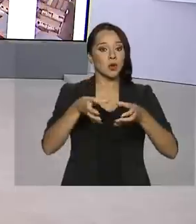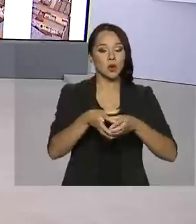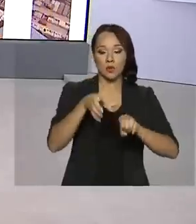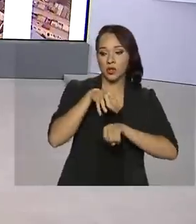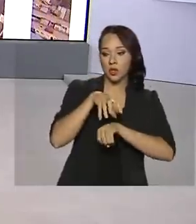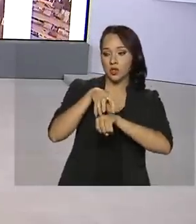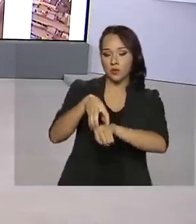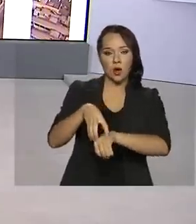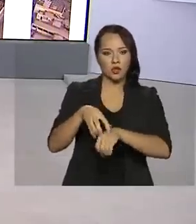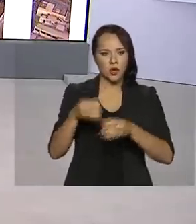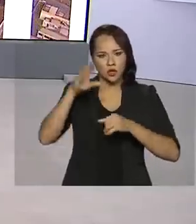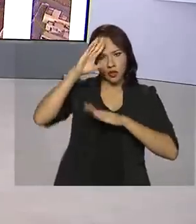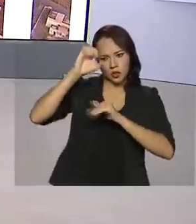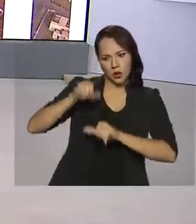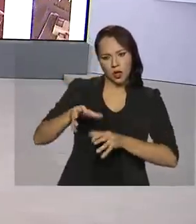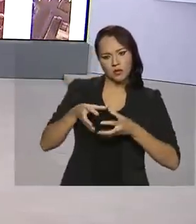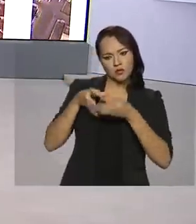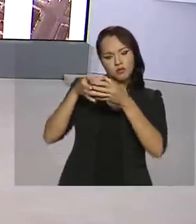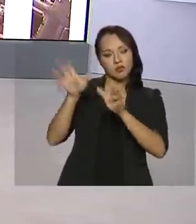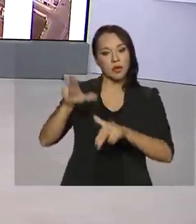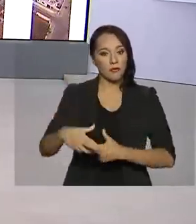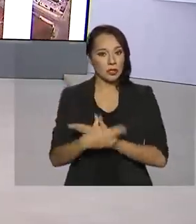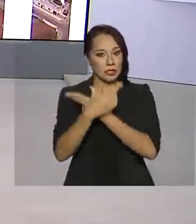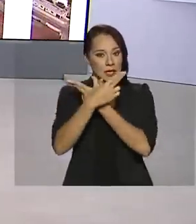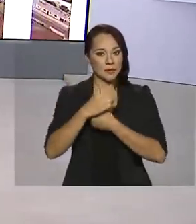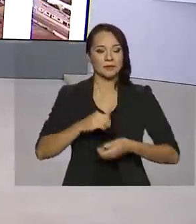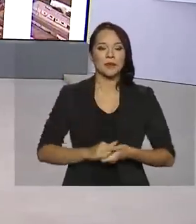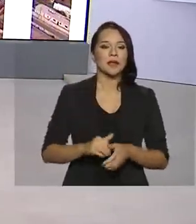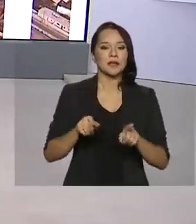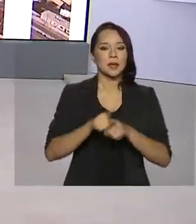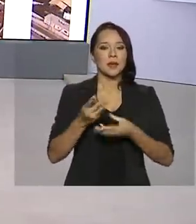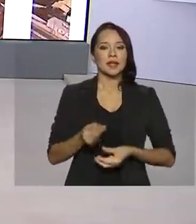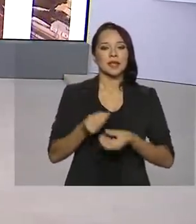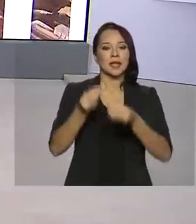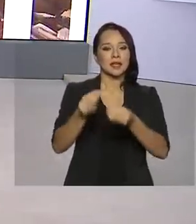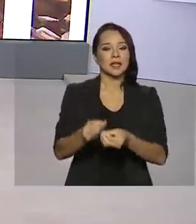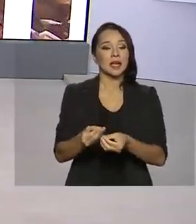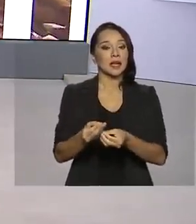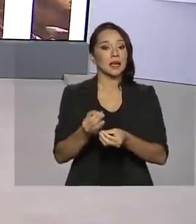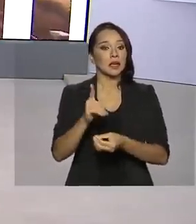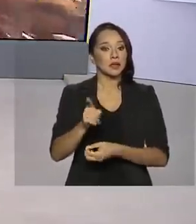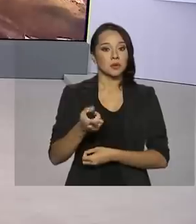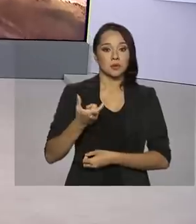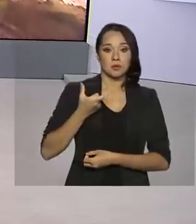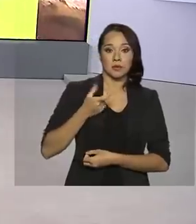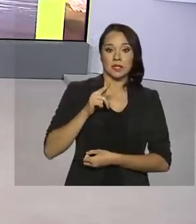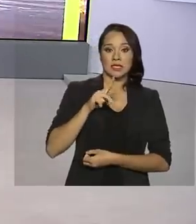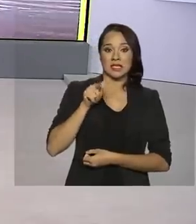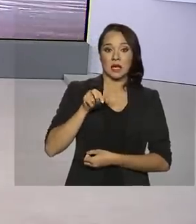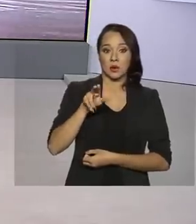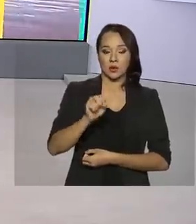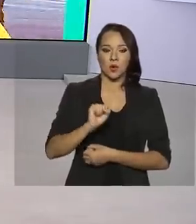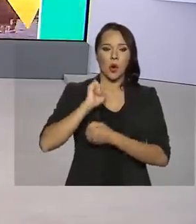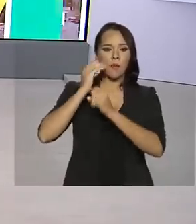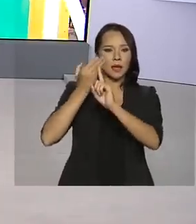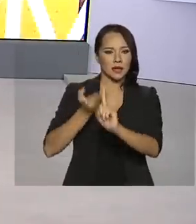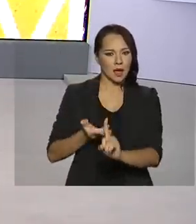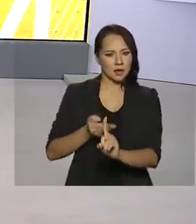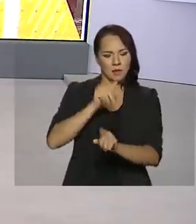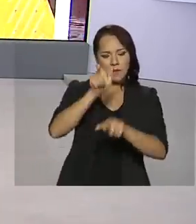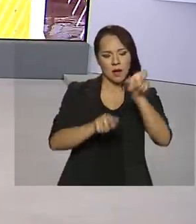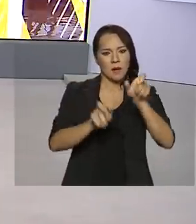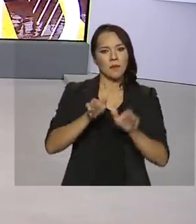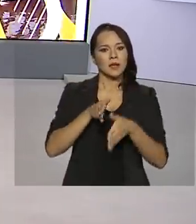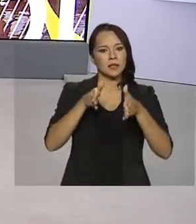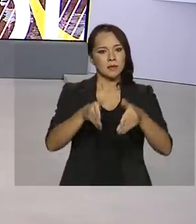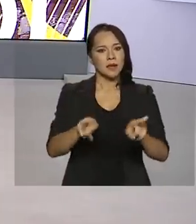transporte de tropas da Força Aérea Brasileira. E também da entrega da Distinção Zeus, homenagem dada àqueles que